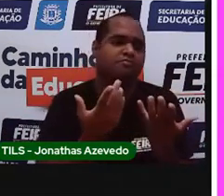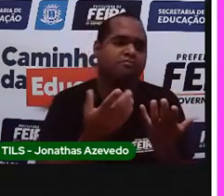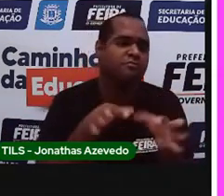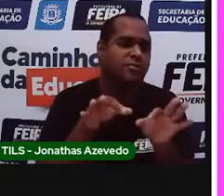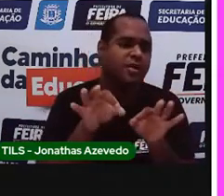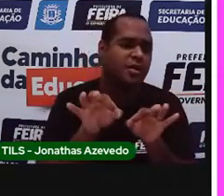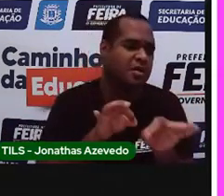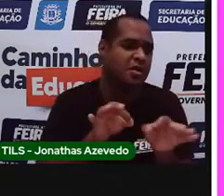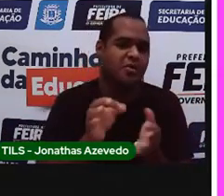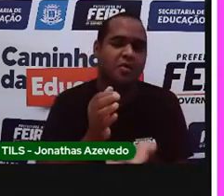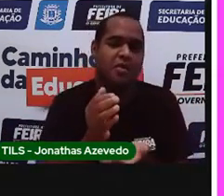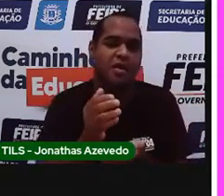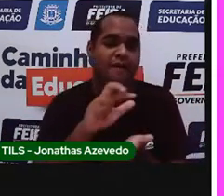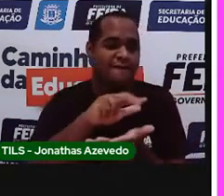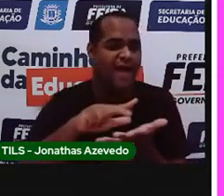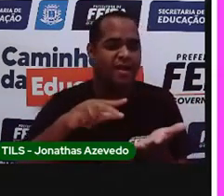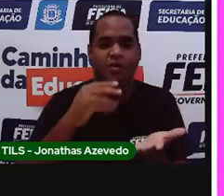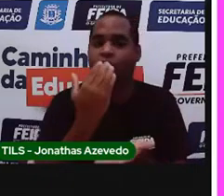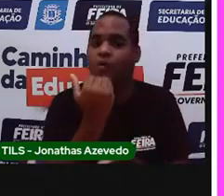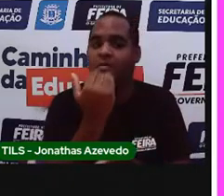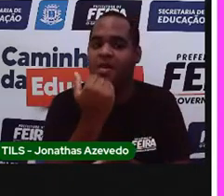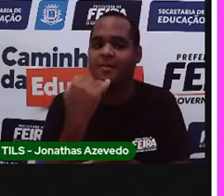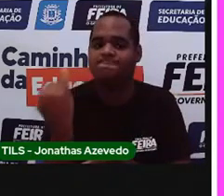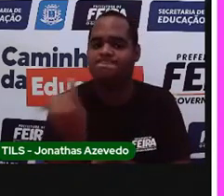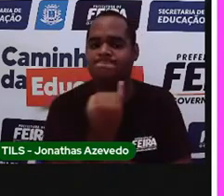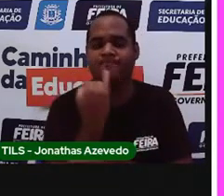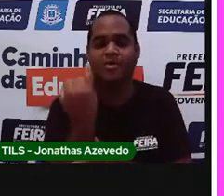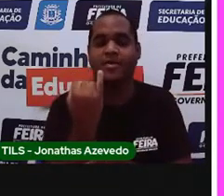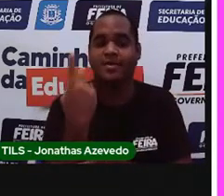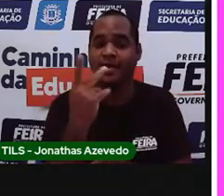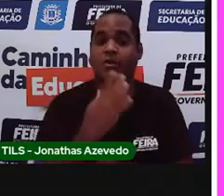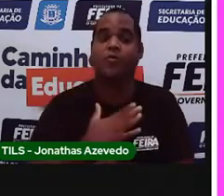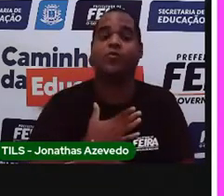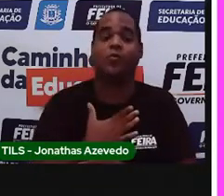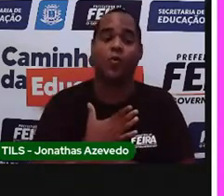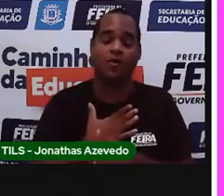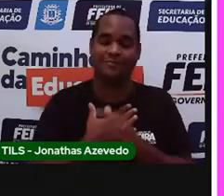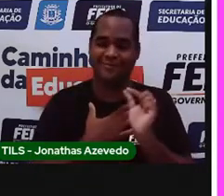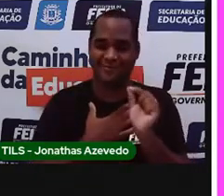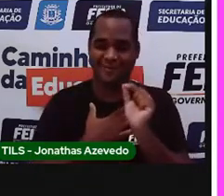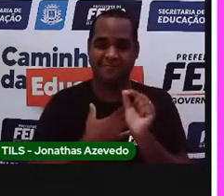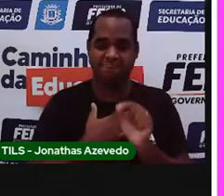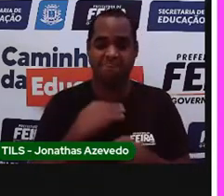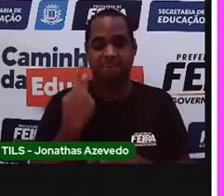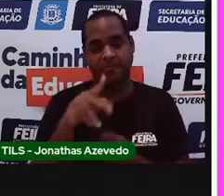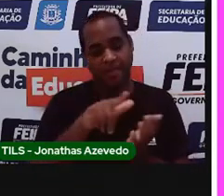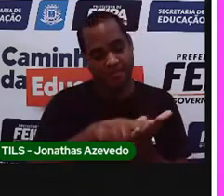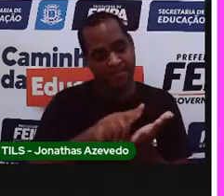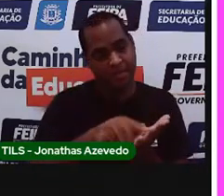da sua receita preferida e registre também no caderno ou na folha enviada pela escola.